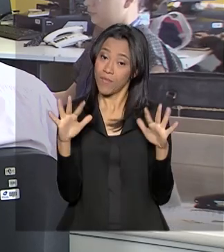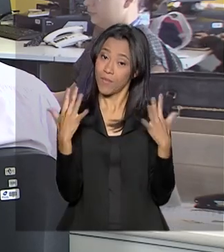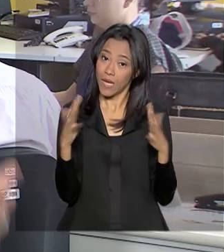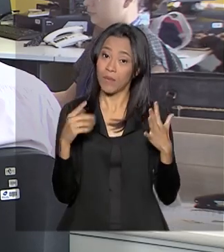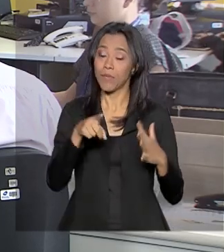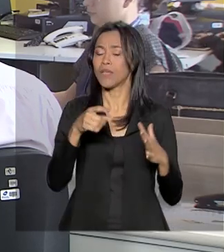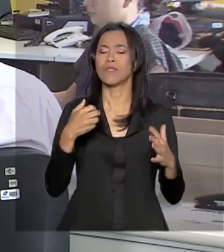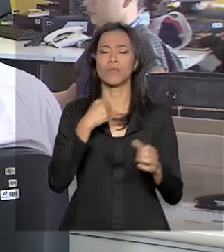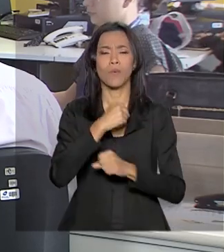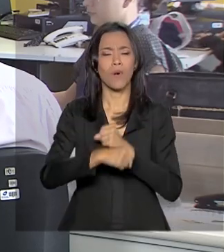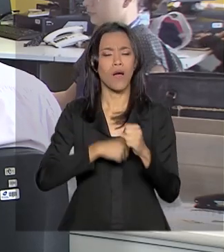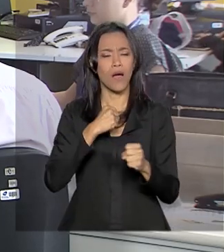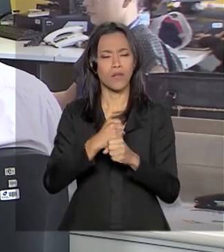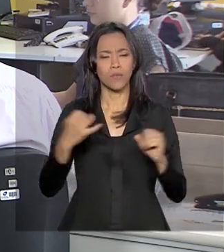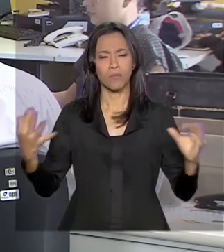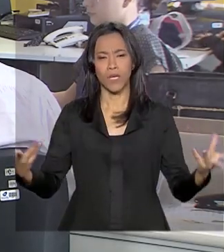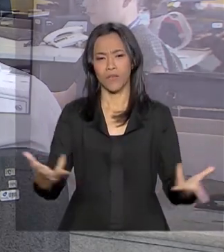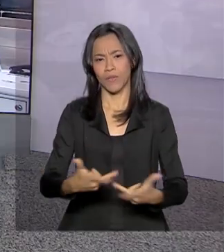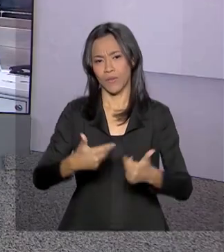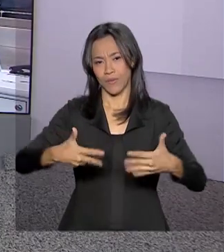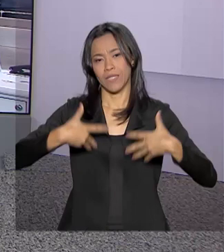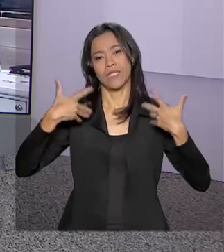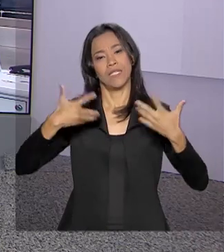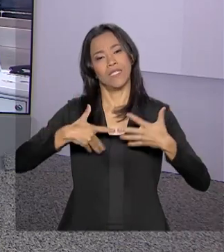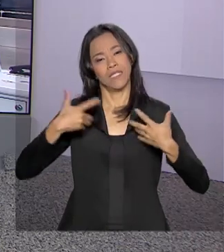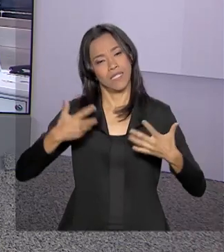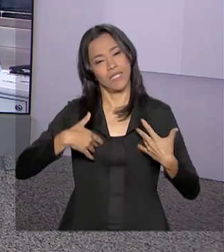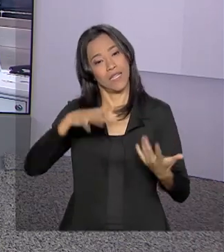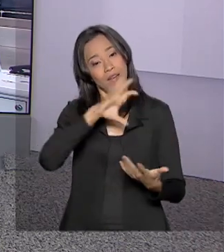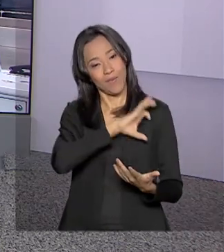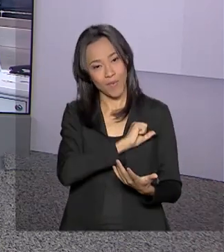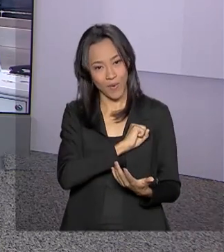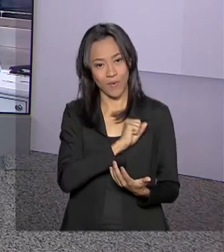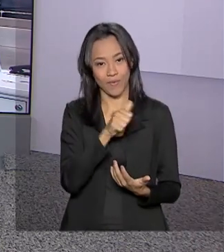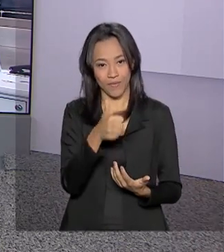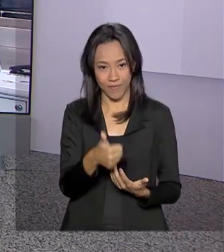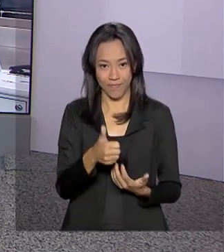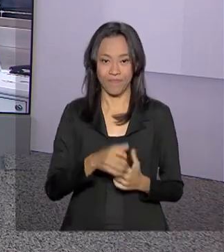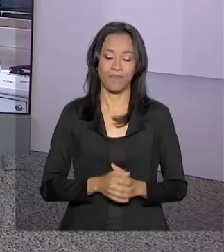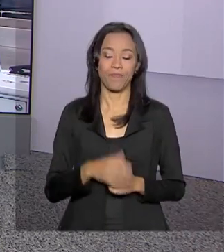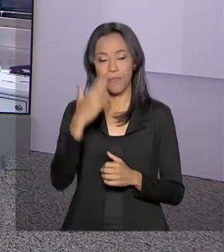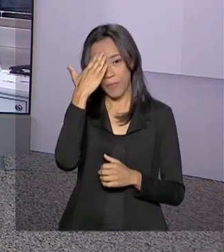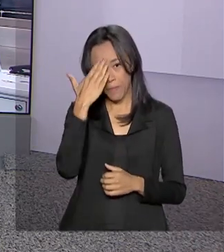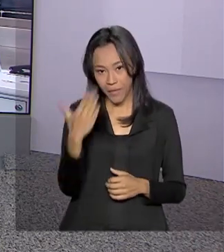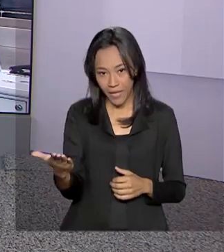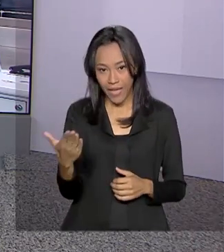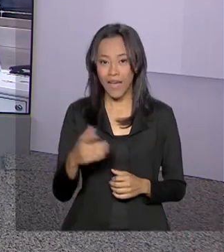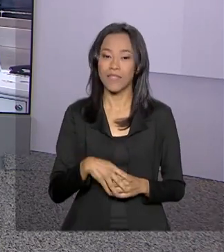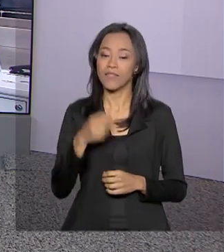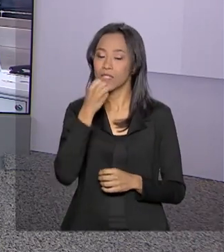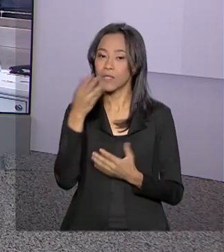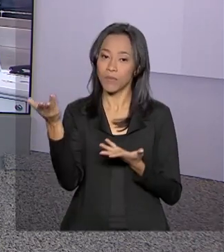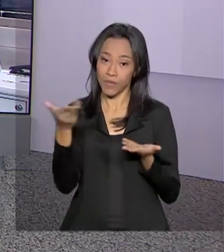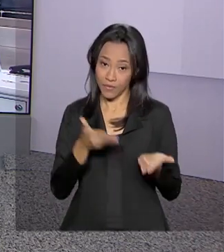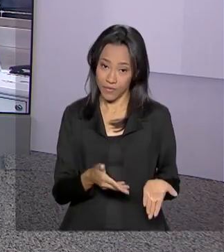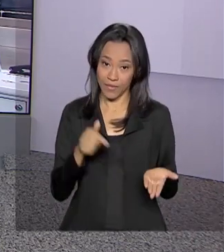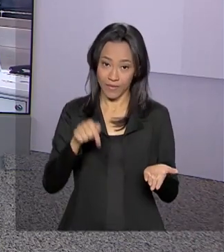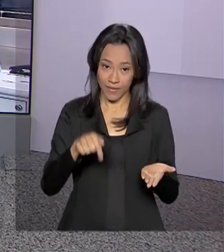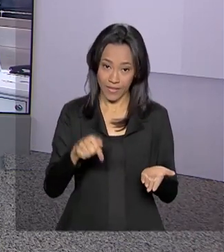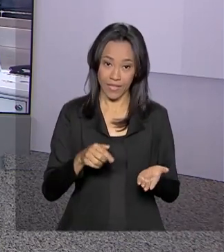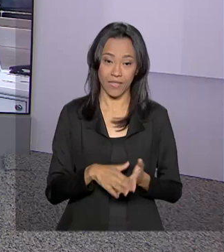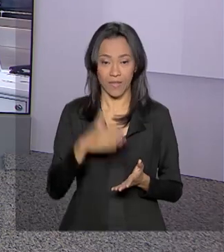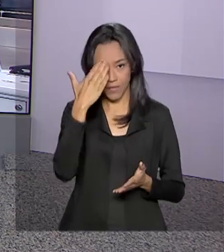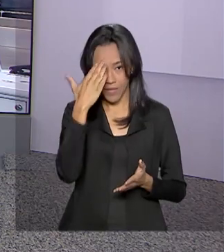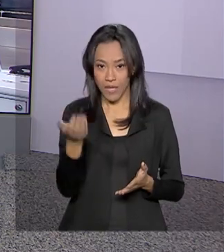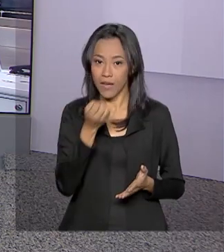Um ano maravilhoso, com muita alegria e muito amor, viu? Obrigada, Alessandra. Quero dizer também que você é muito bem-vinda aqui ao Brasil em Dia, tá? Muito